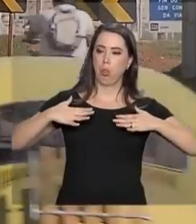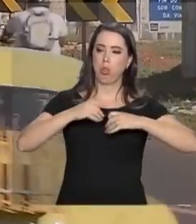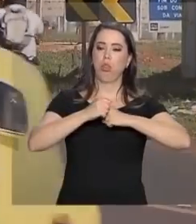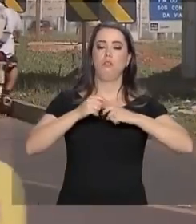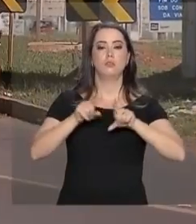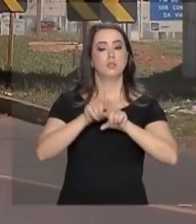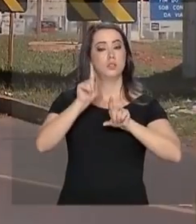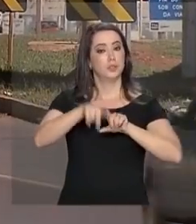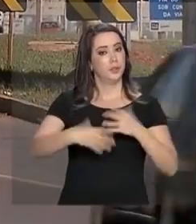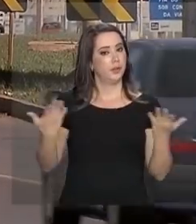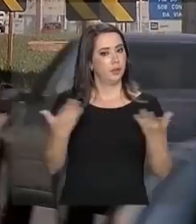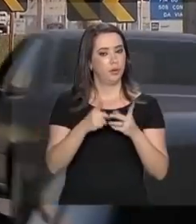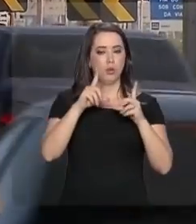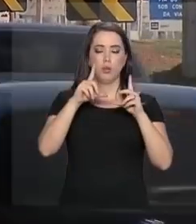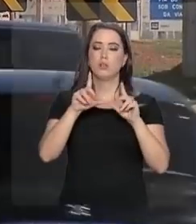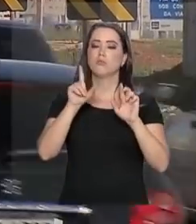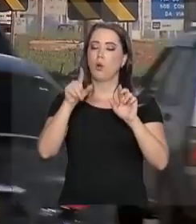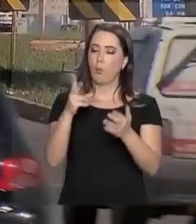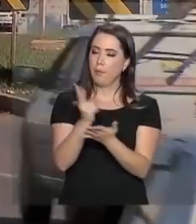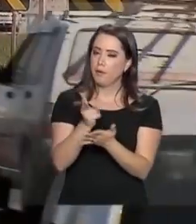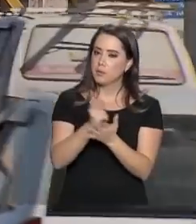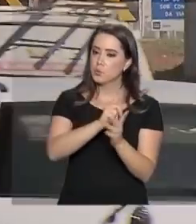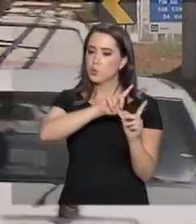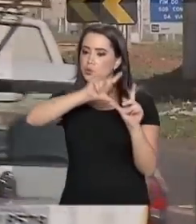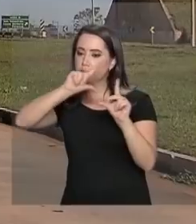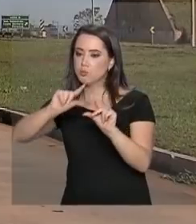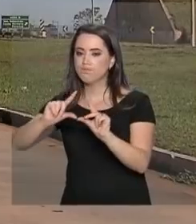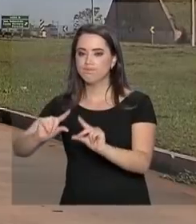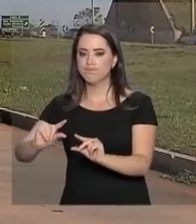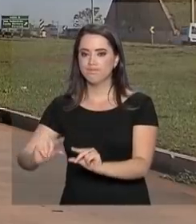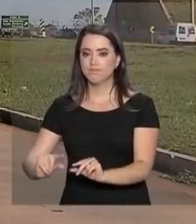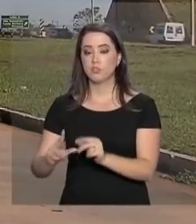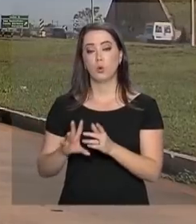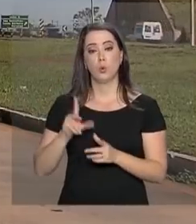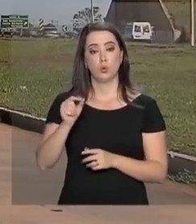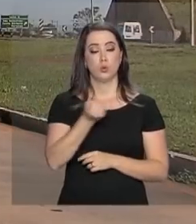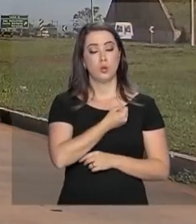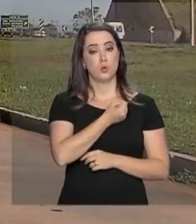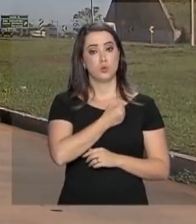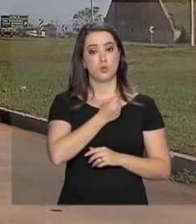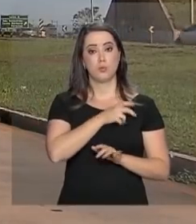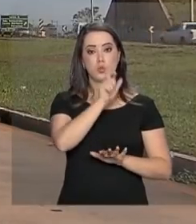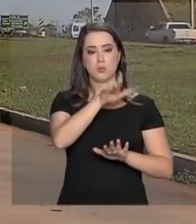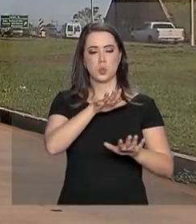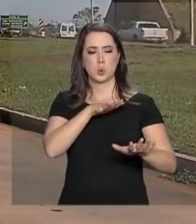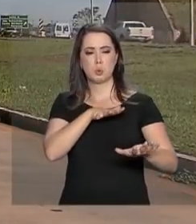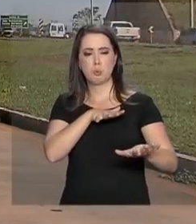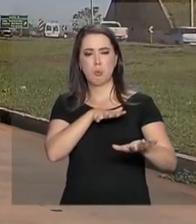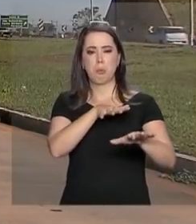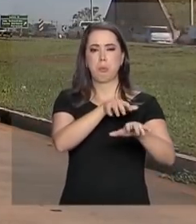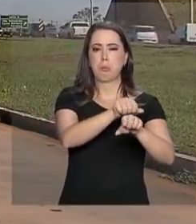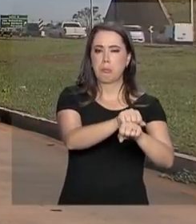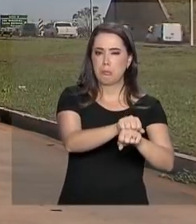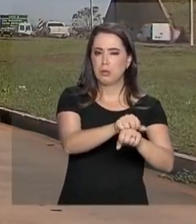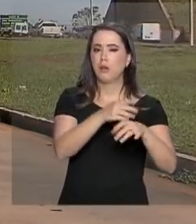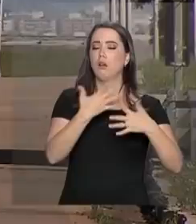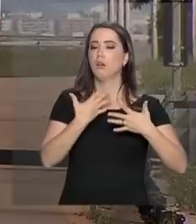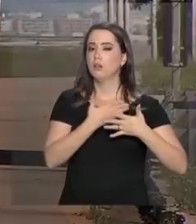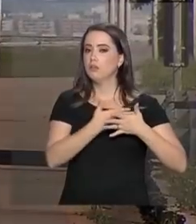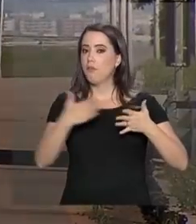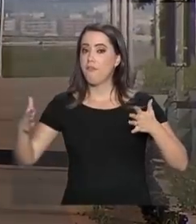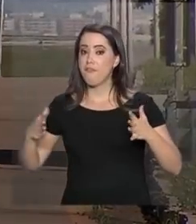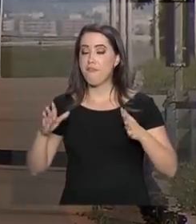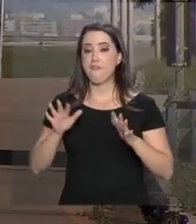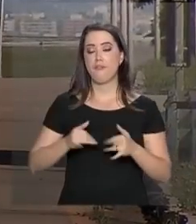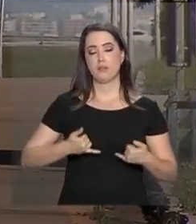vez, não foi diferente. A tendência foi mantida. O total de acidentes registrados durante esses dias de festas